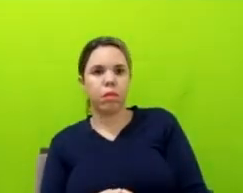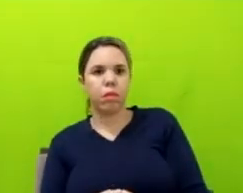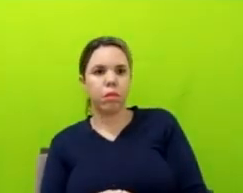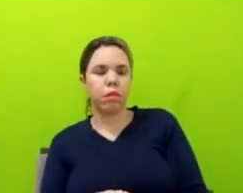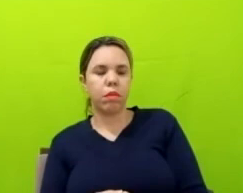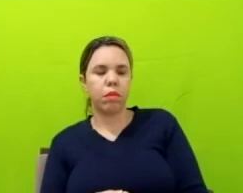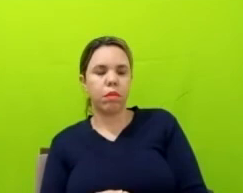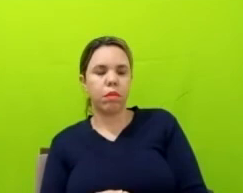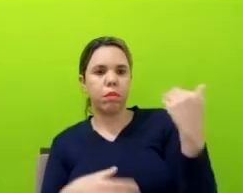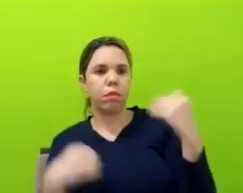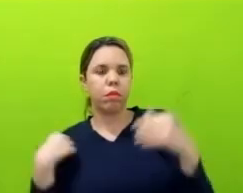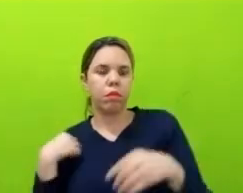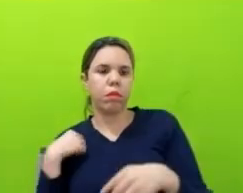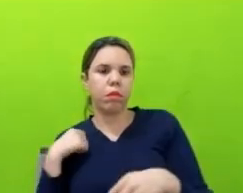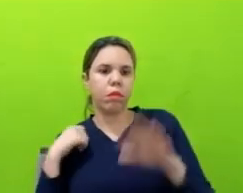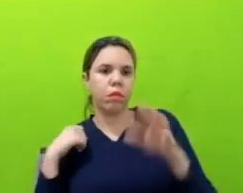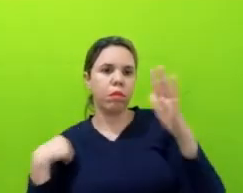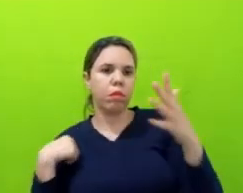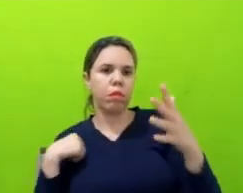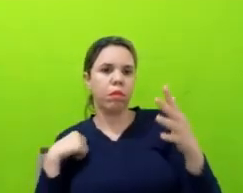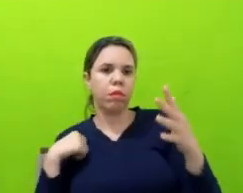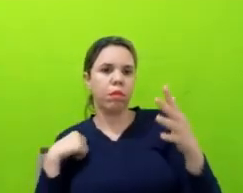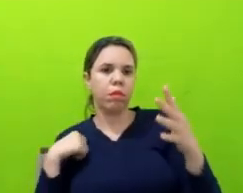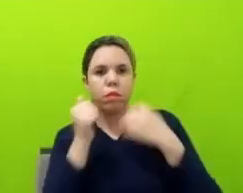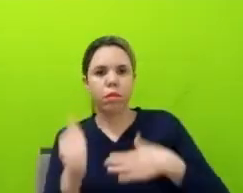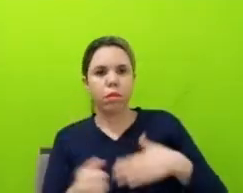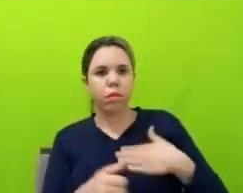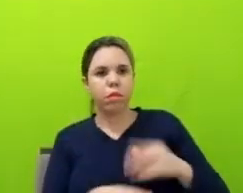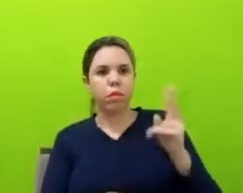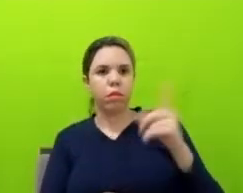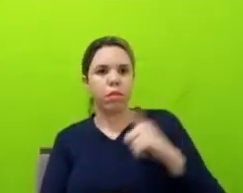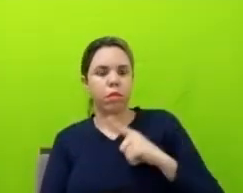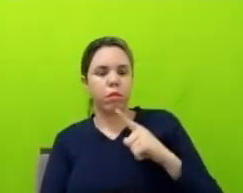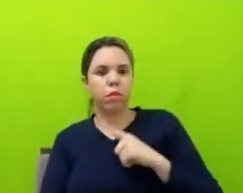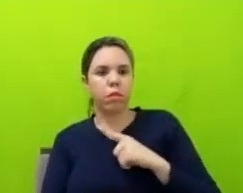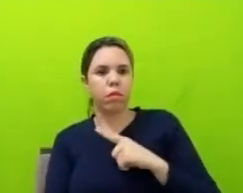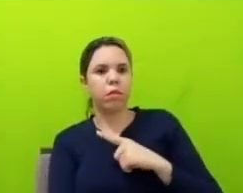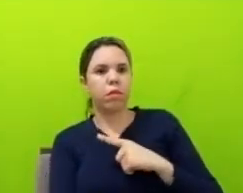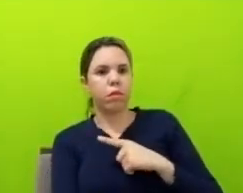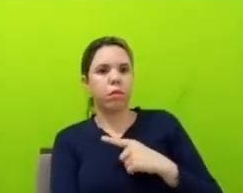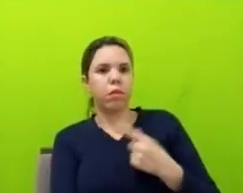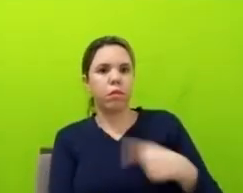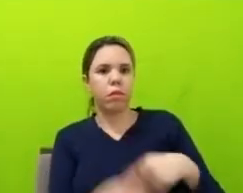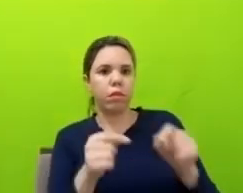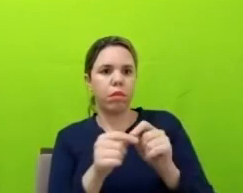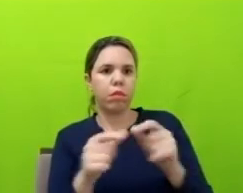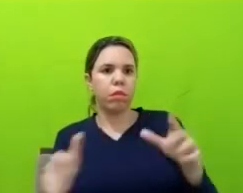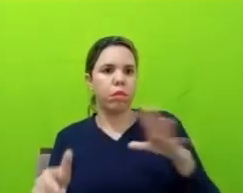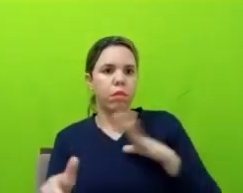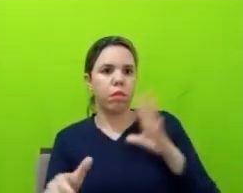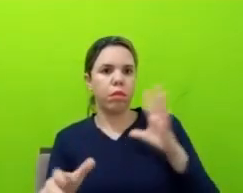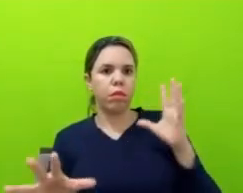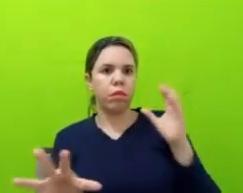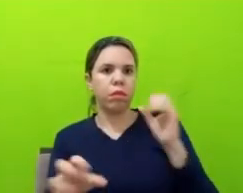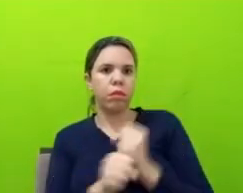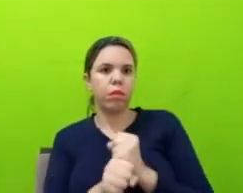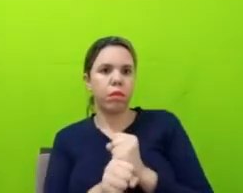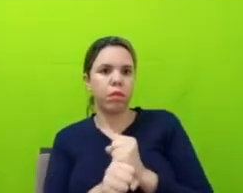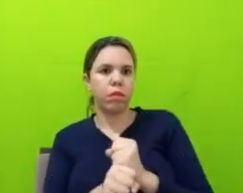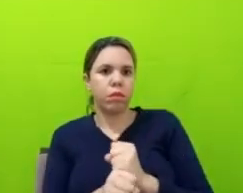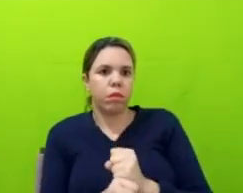julho e agosto sempre tem um fenômeno que faz com que a cidade fique toda coberta de queimadas, a